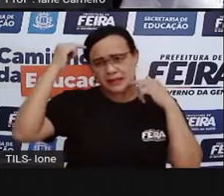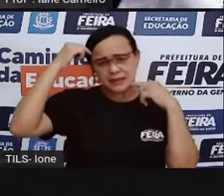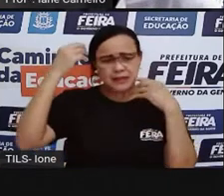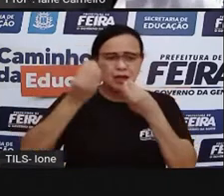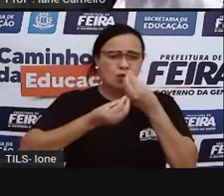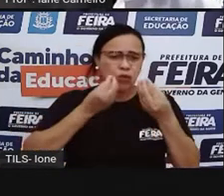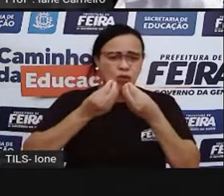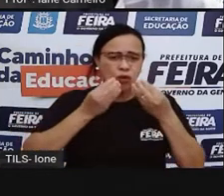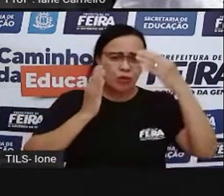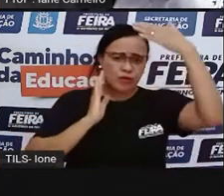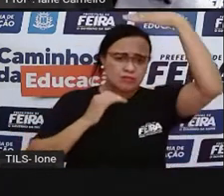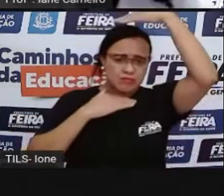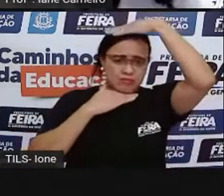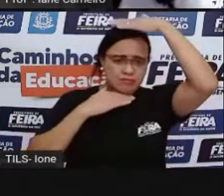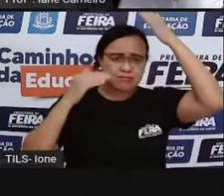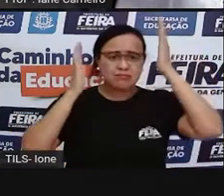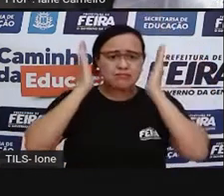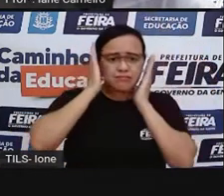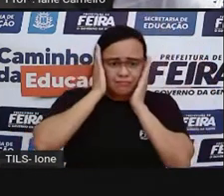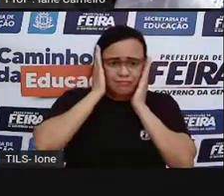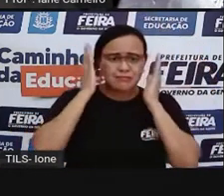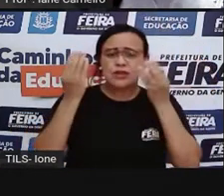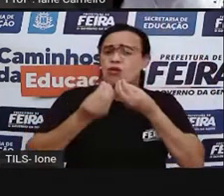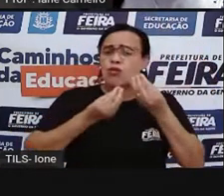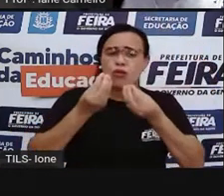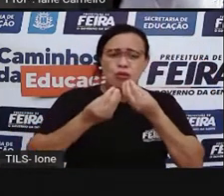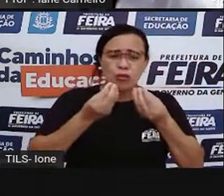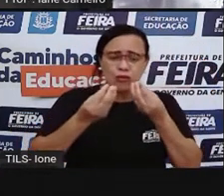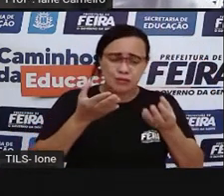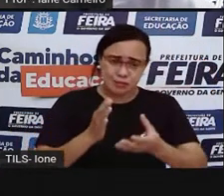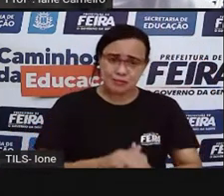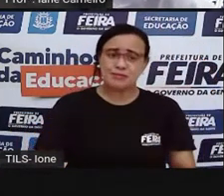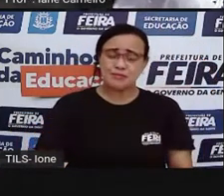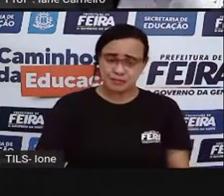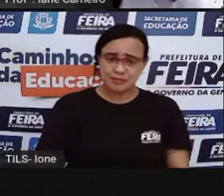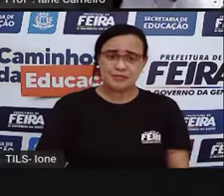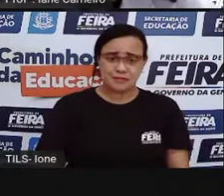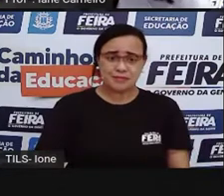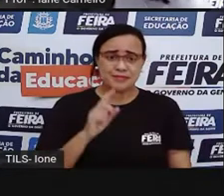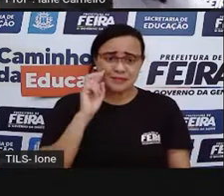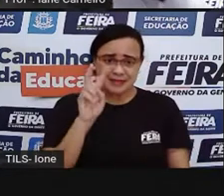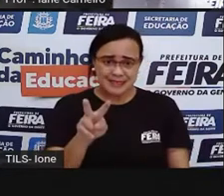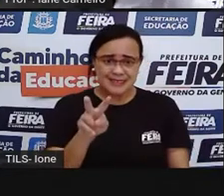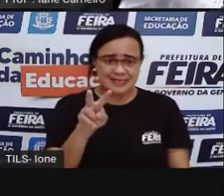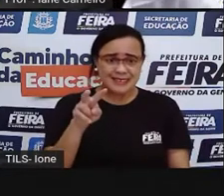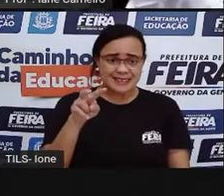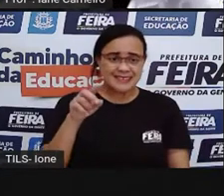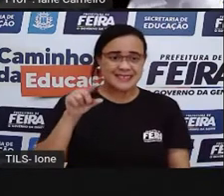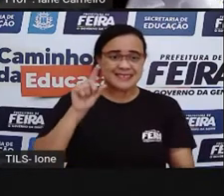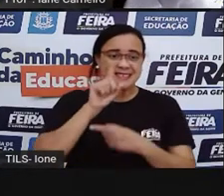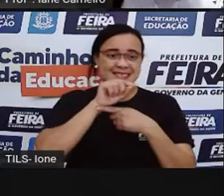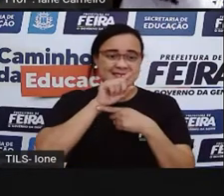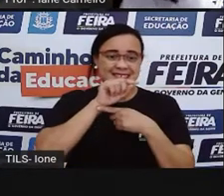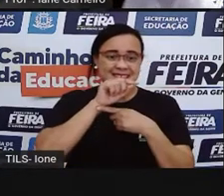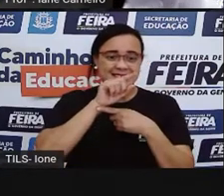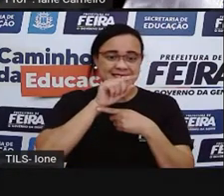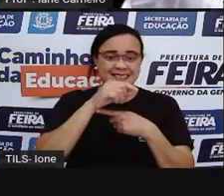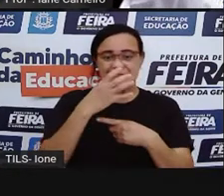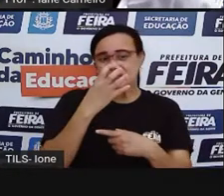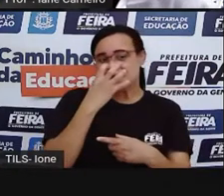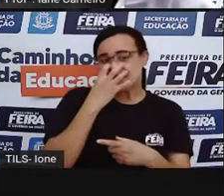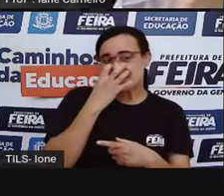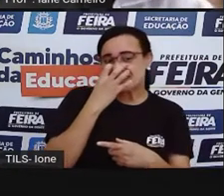quadrada. Como assim uma cabeça quadrada, né? E a gente tá vendo aqui um passarinho, um cachorrinho, né?